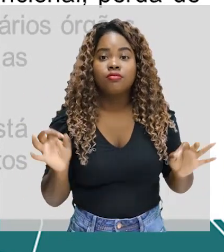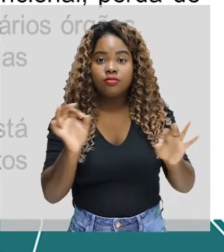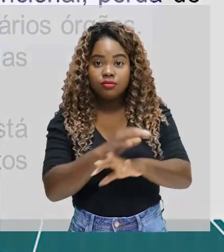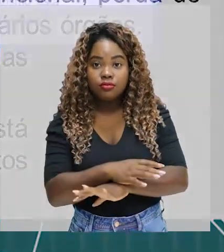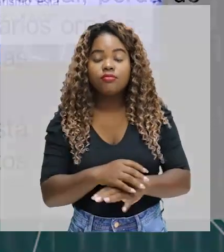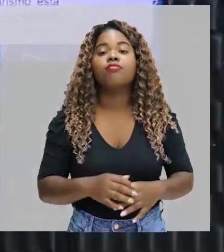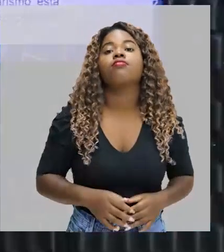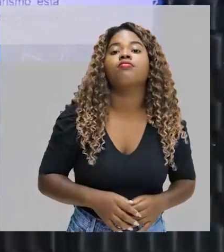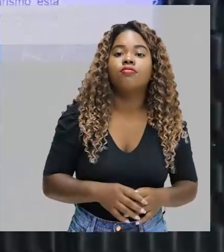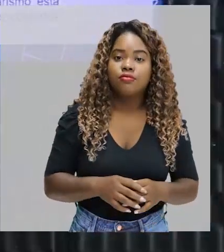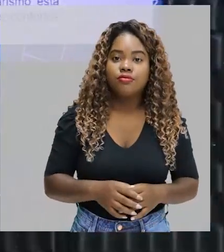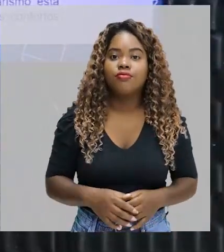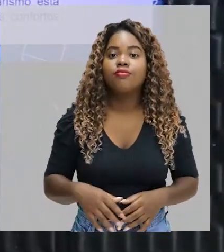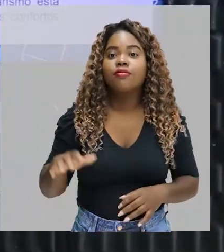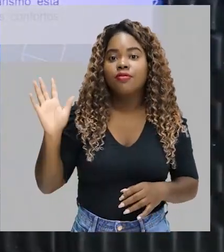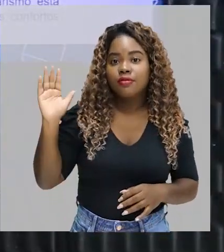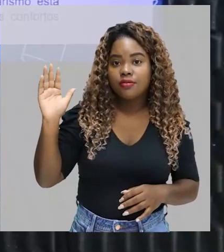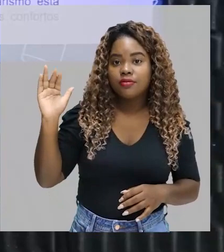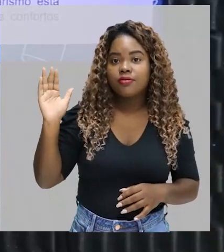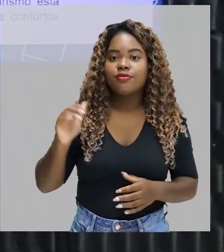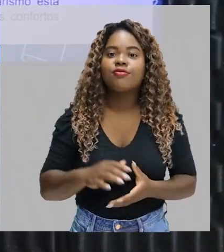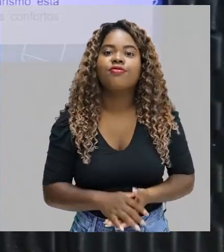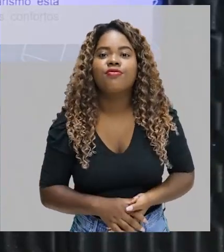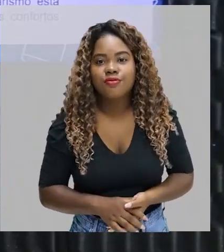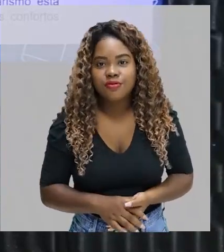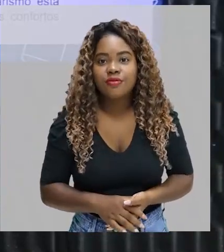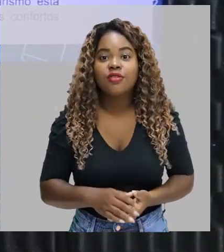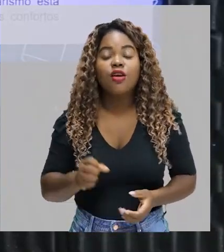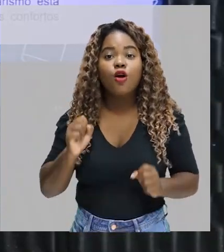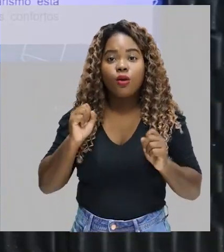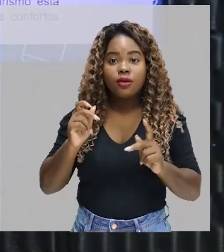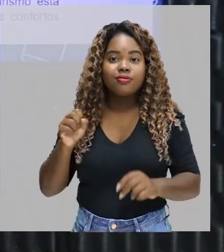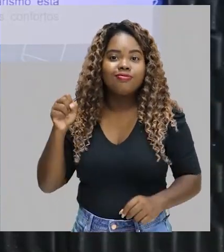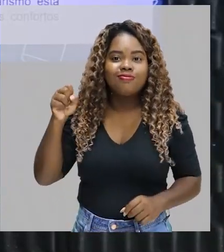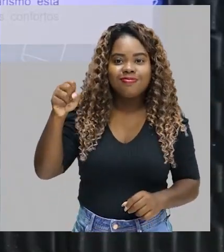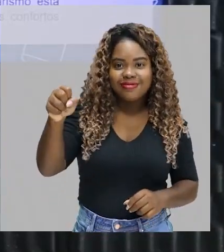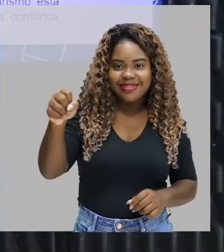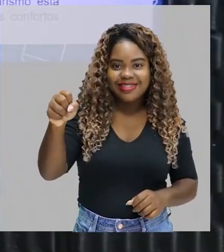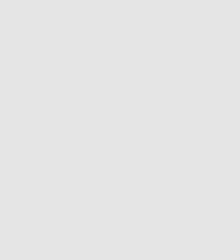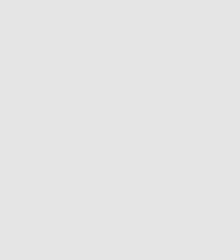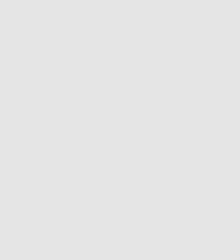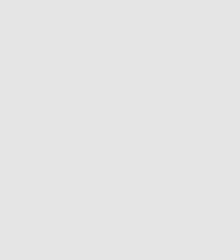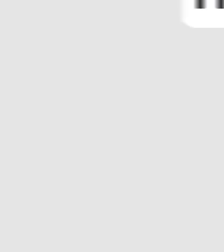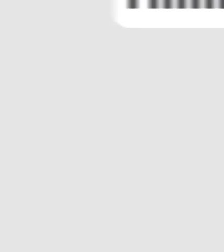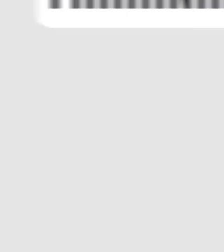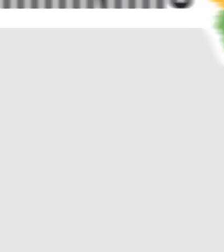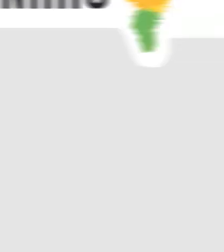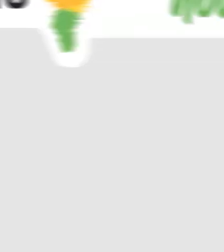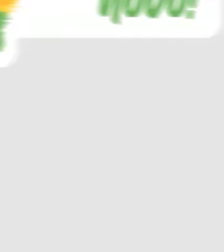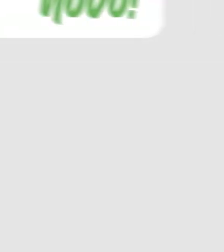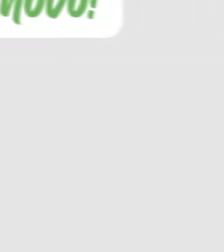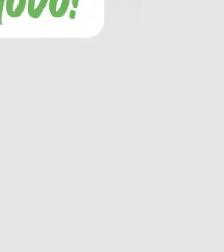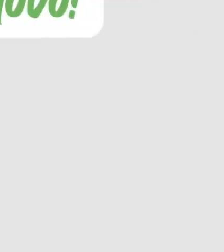galera, eu vou ficando por aqui. Até a nossa próxima aula. Vamos para cima, hein? Tchau,